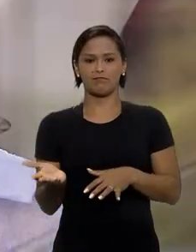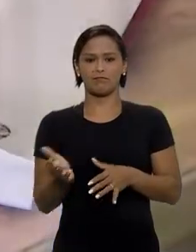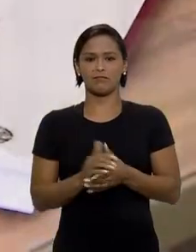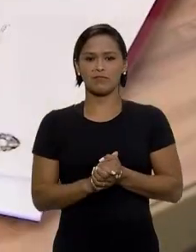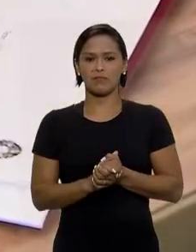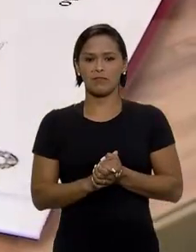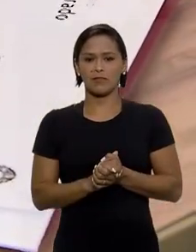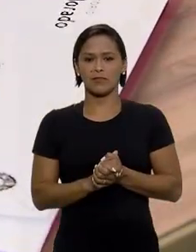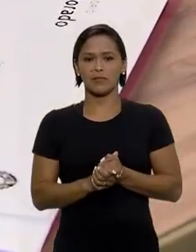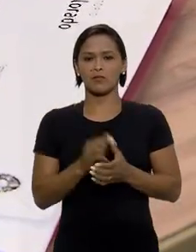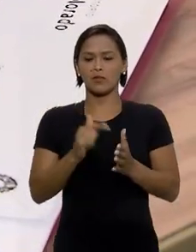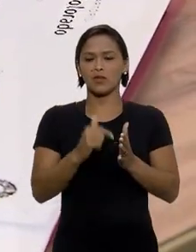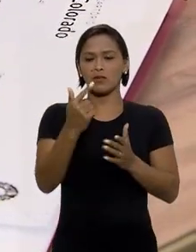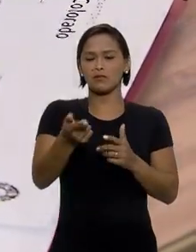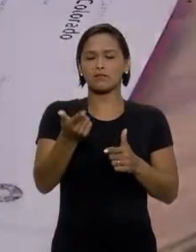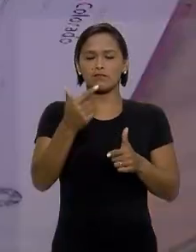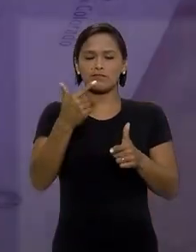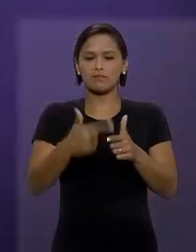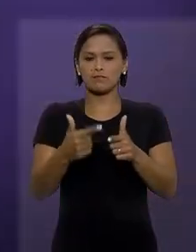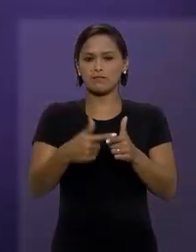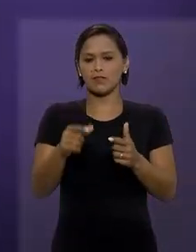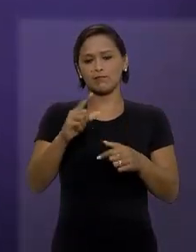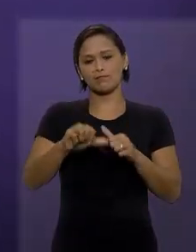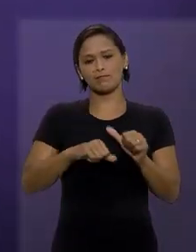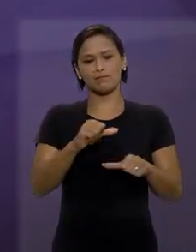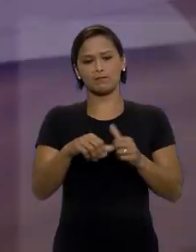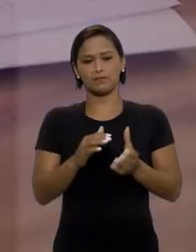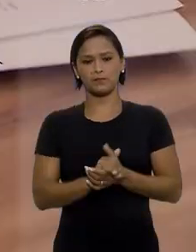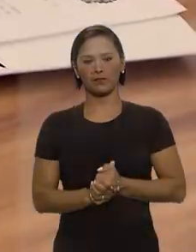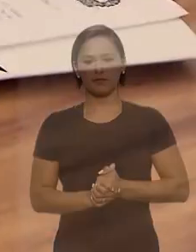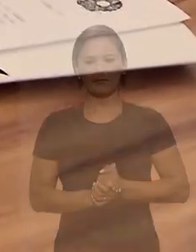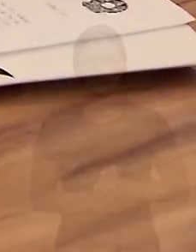estão envolvidas, para não deixar isso depois gerar um grande problema.